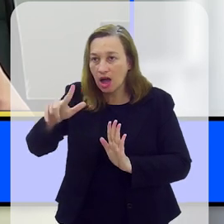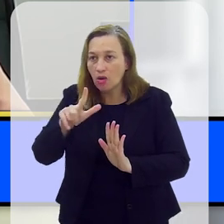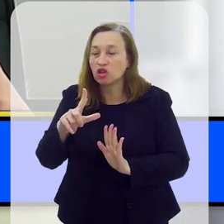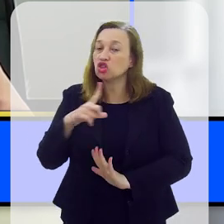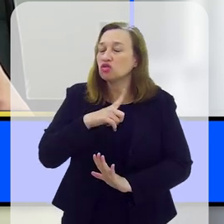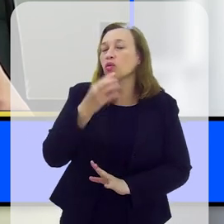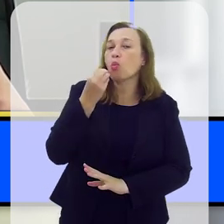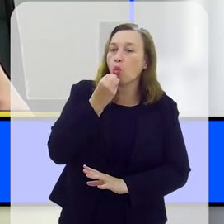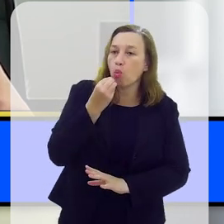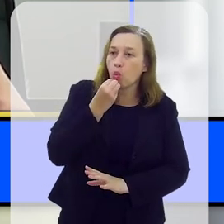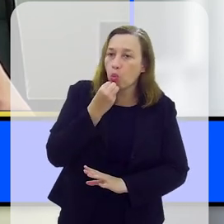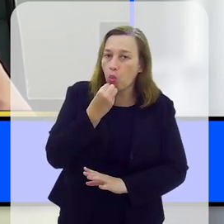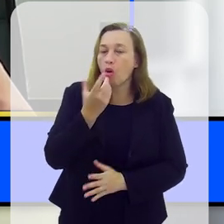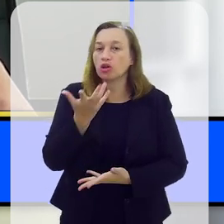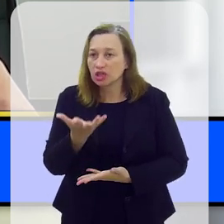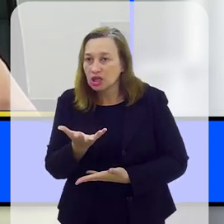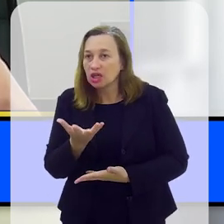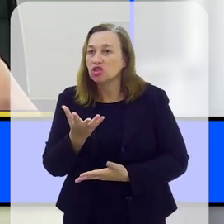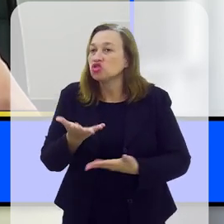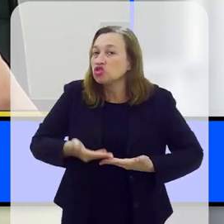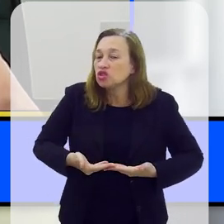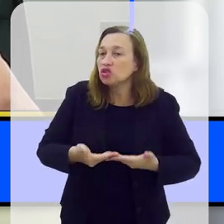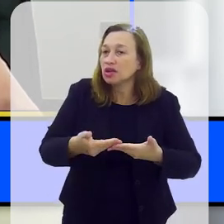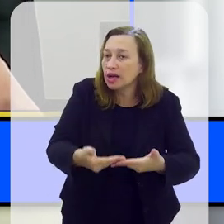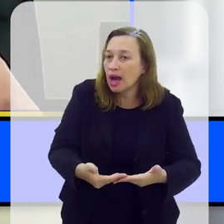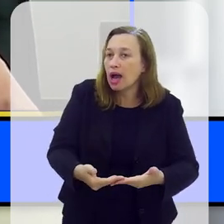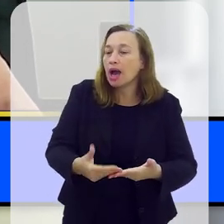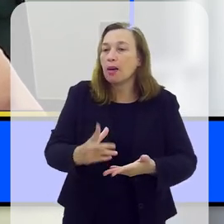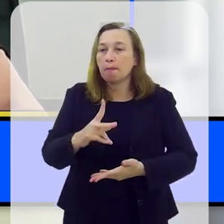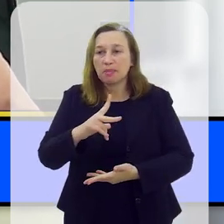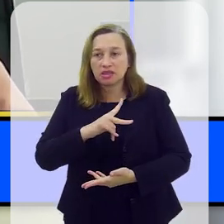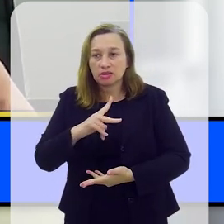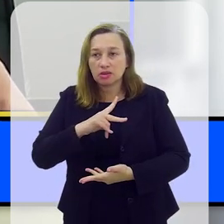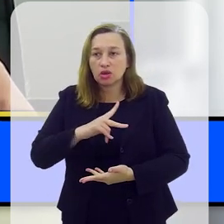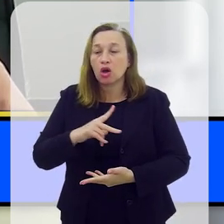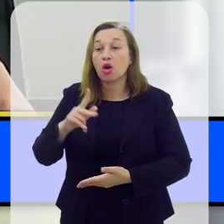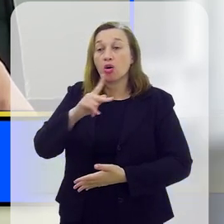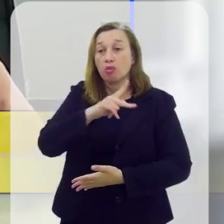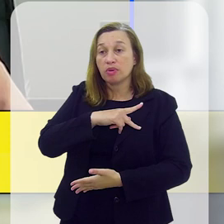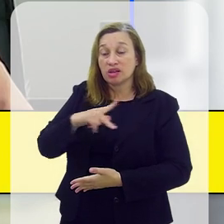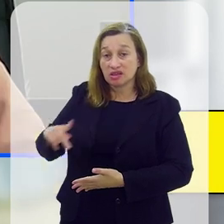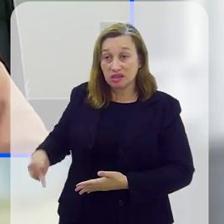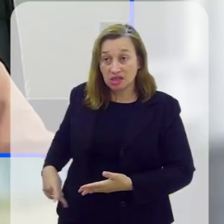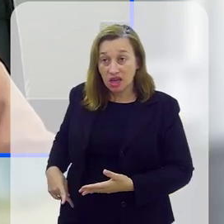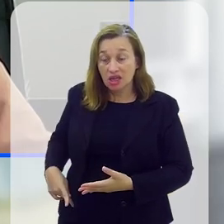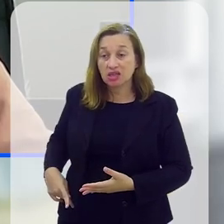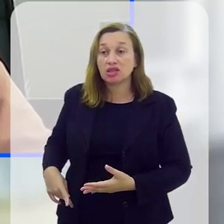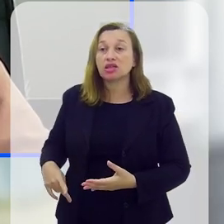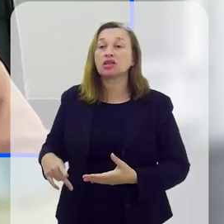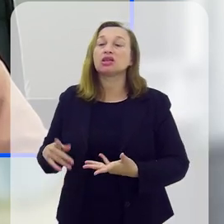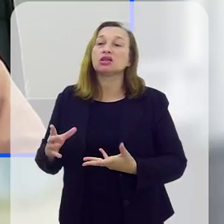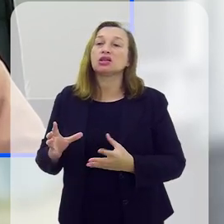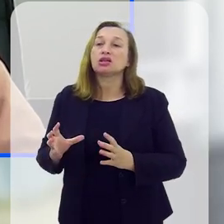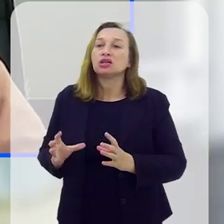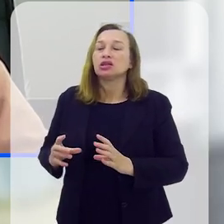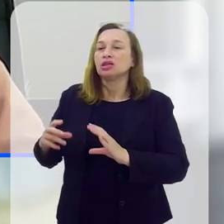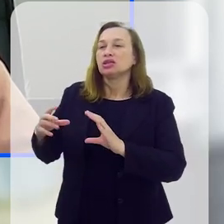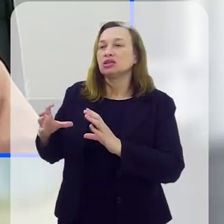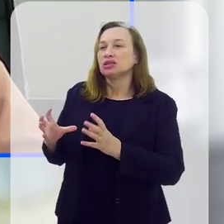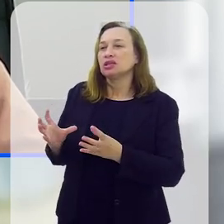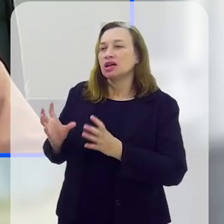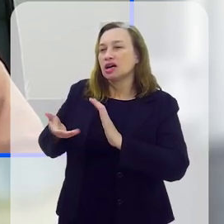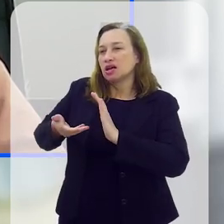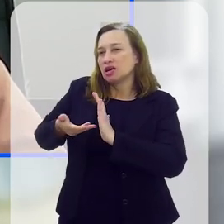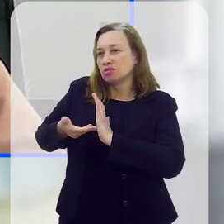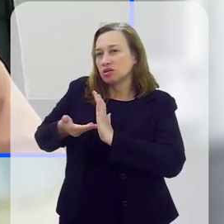da lei penal, e nós tivemos a oportunidade de entregar pessoalmente ao presidente da Câmara dos Deputados uma audiência